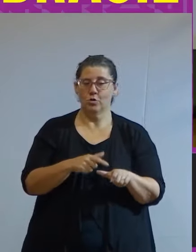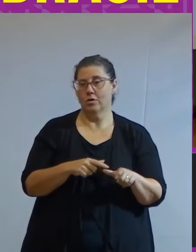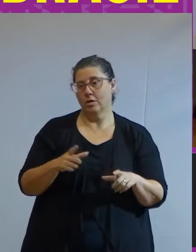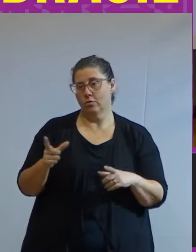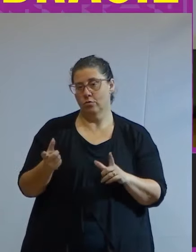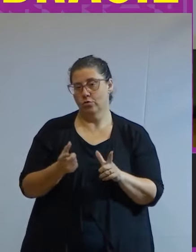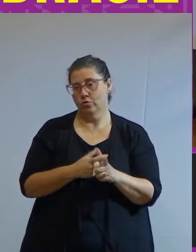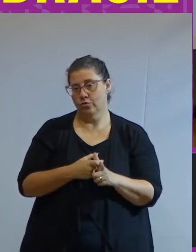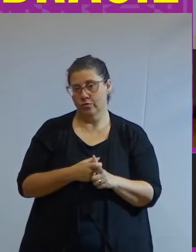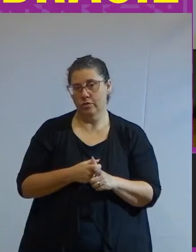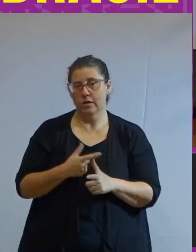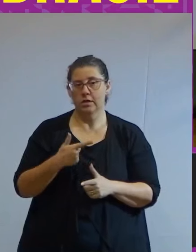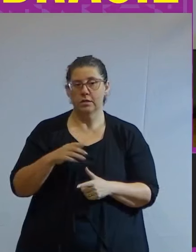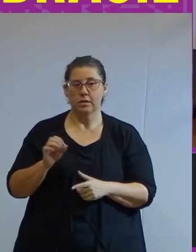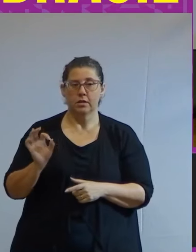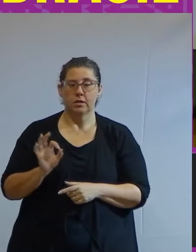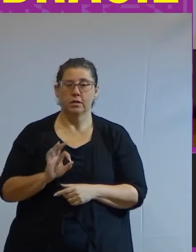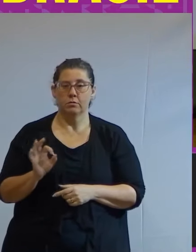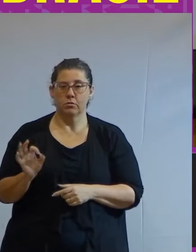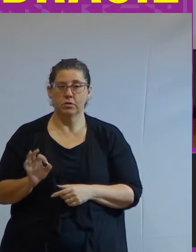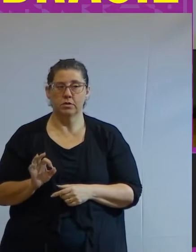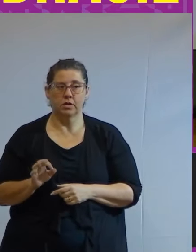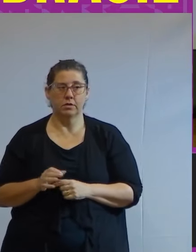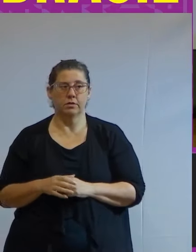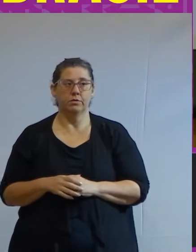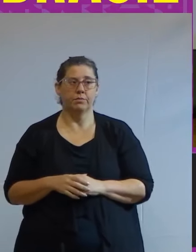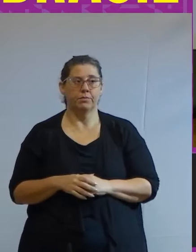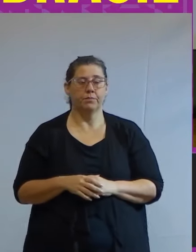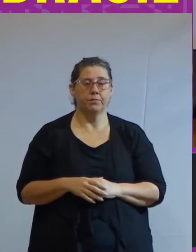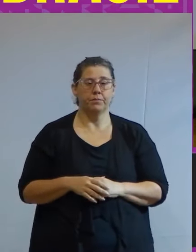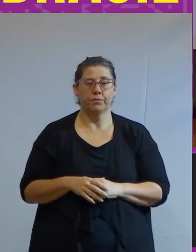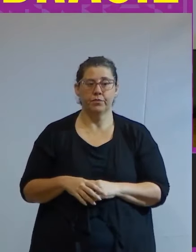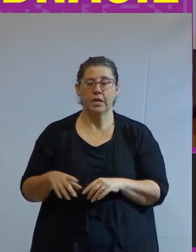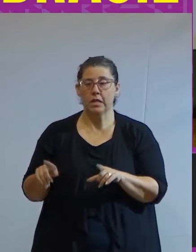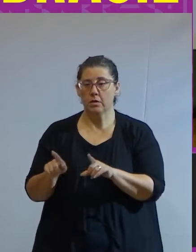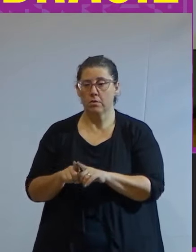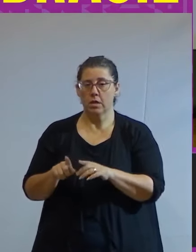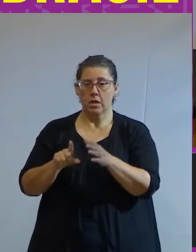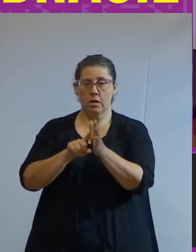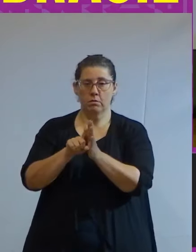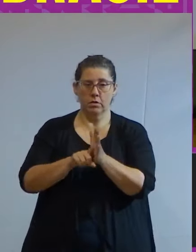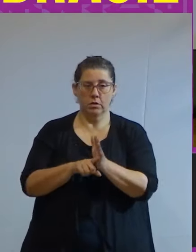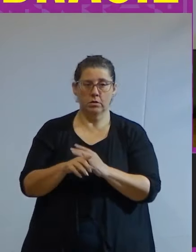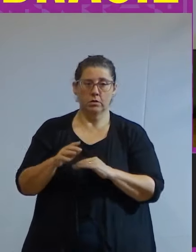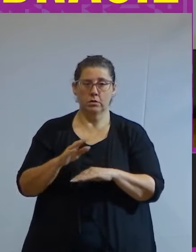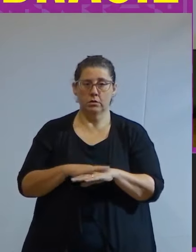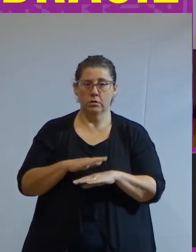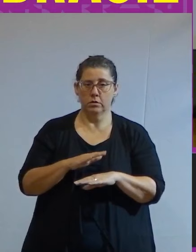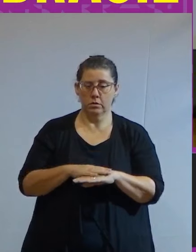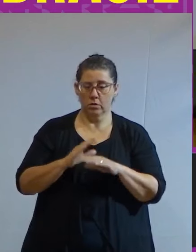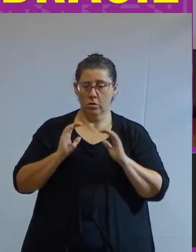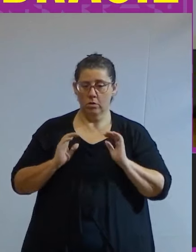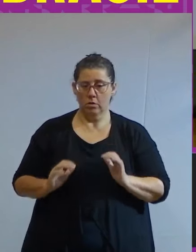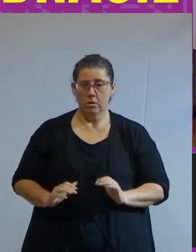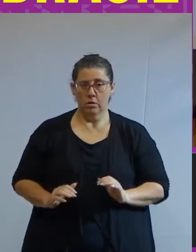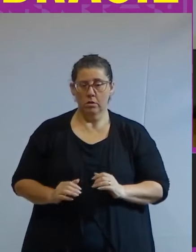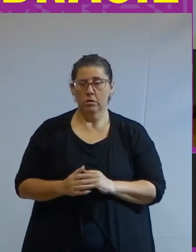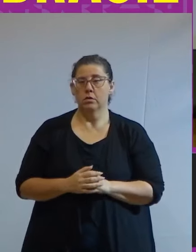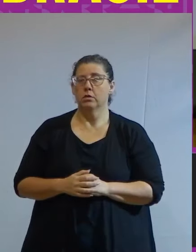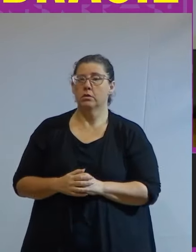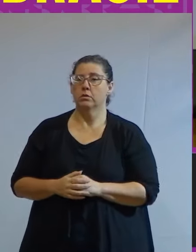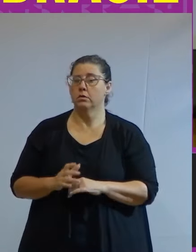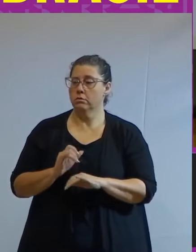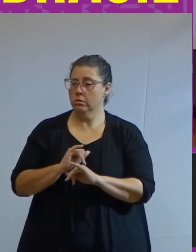entra 70% da população brasileira além dessa pesquisa que fizemos sobre o comportamento delas elas